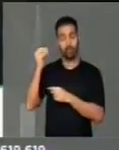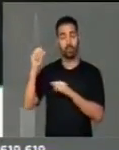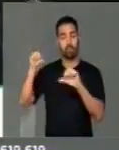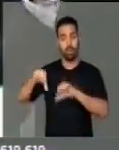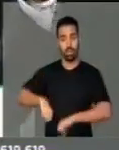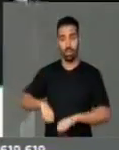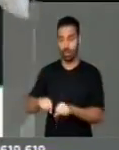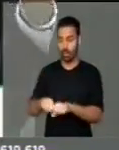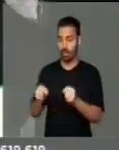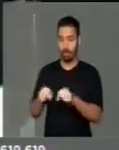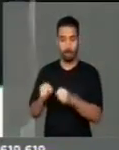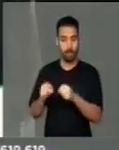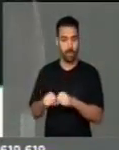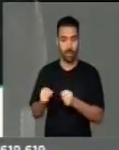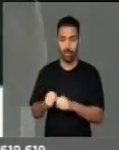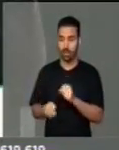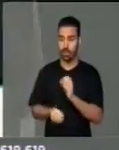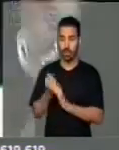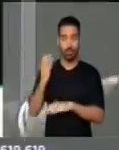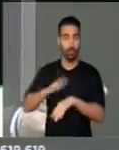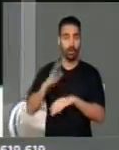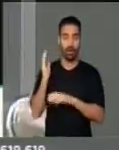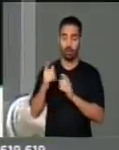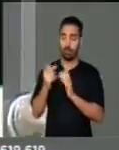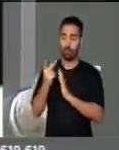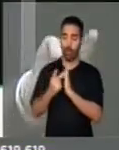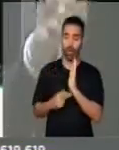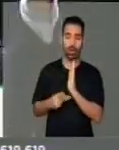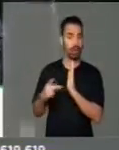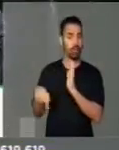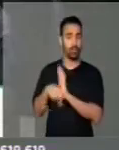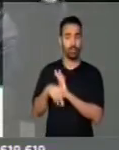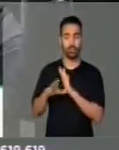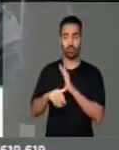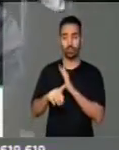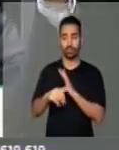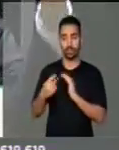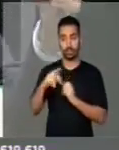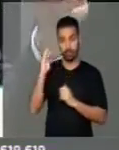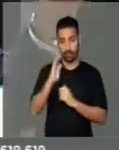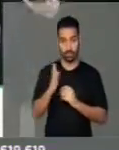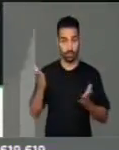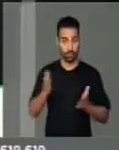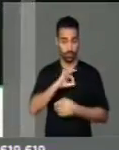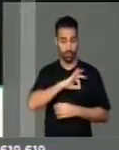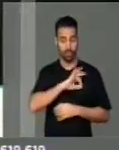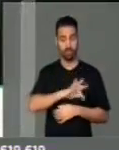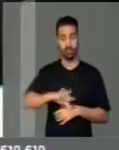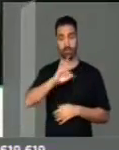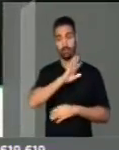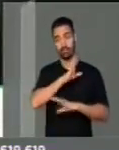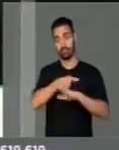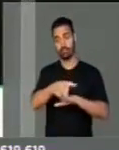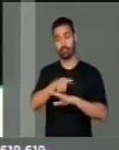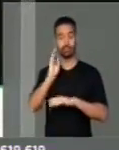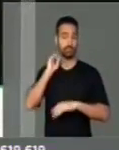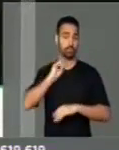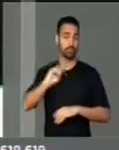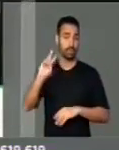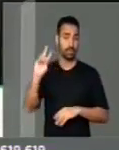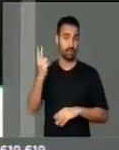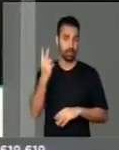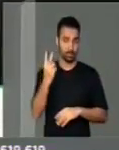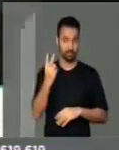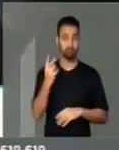montaram o maior programa de corrupção da história do país. Inclusive hoje a Polícia Federal está lá em Belo Horizonte,